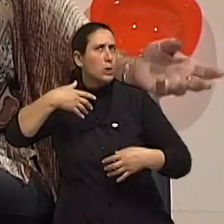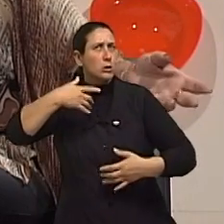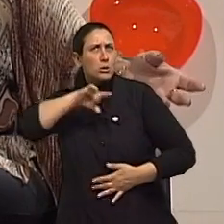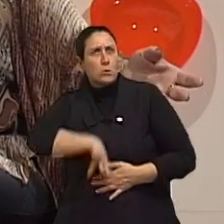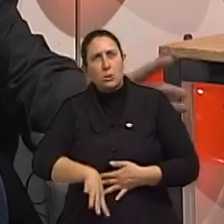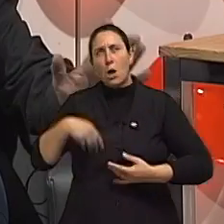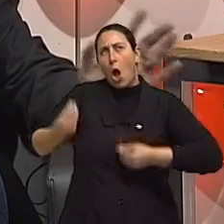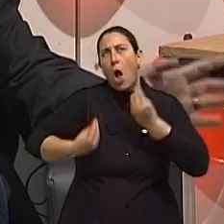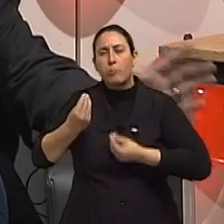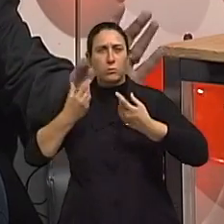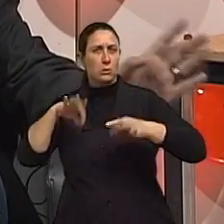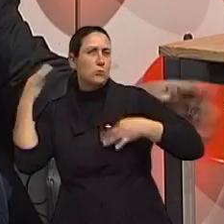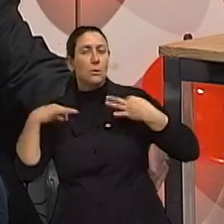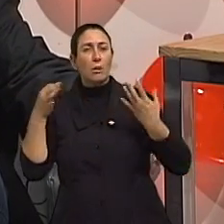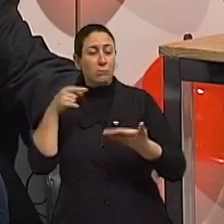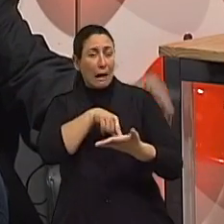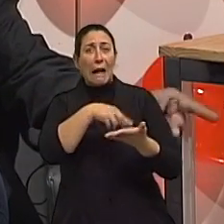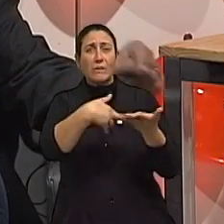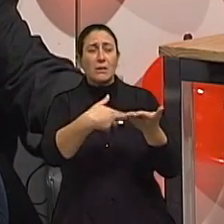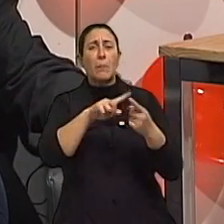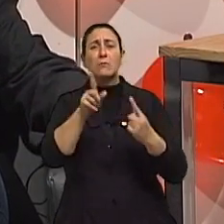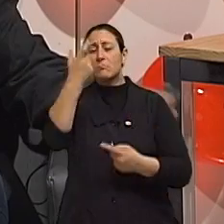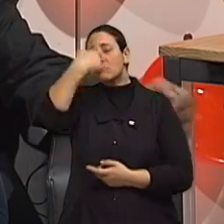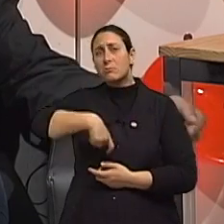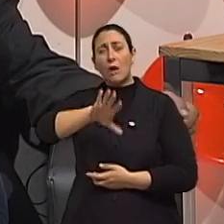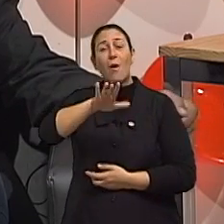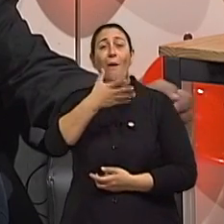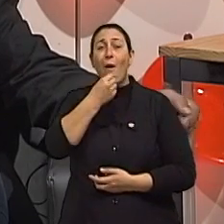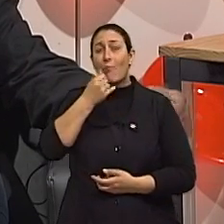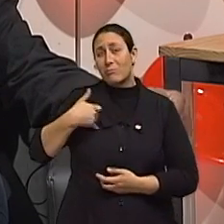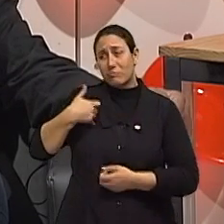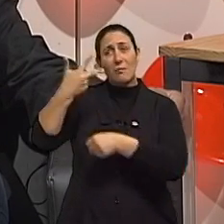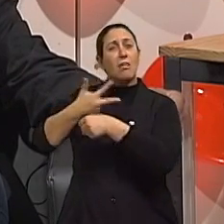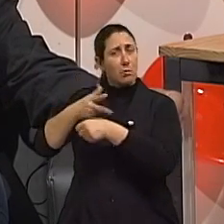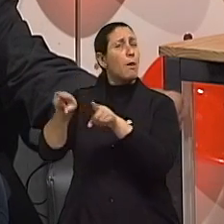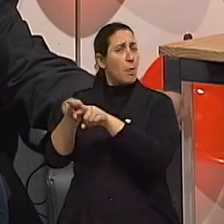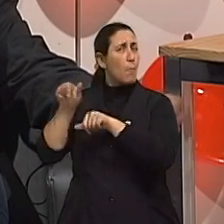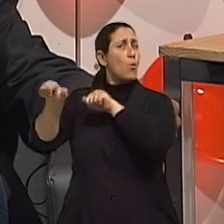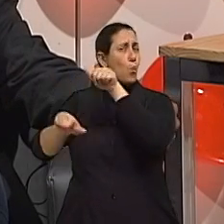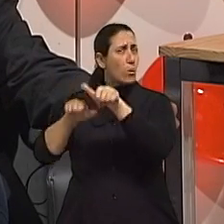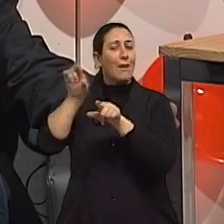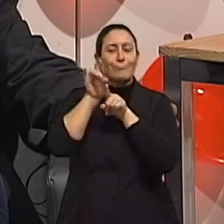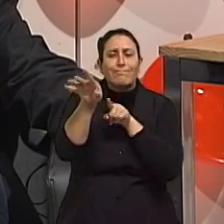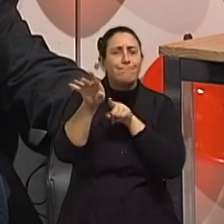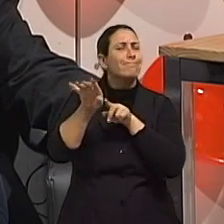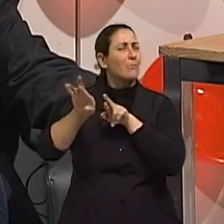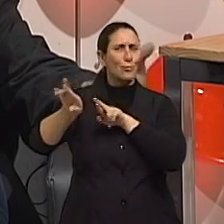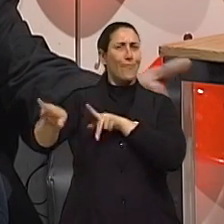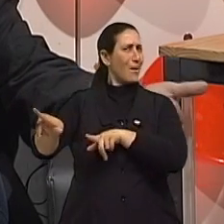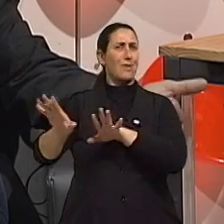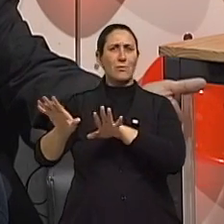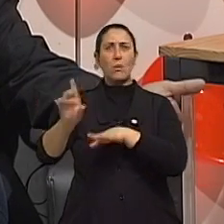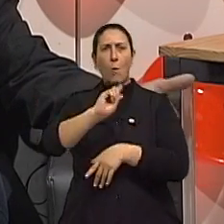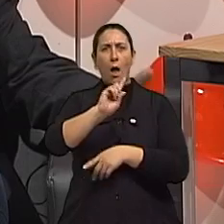descrevia. Como descrevia, então eu achei que isso não era. O orgasmo do homem na terceira idade, ele também vai mudando, ele não tem mais aquela eminência